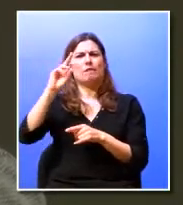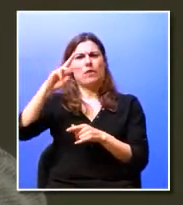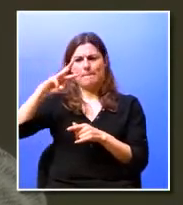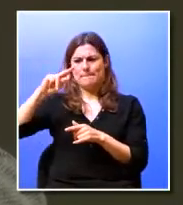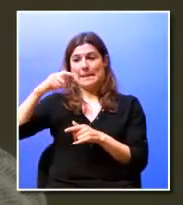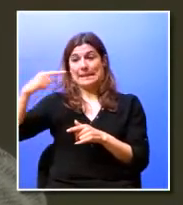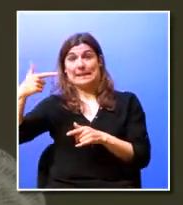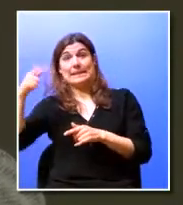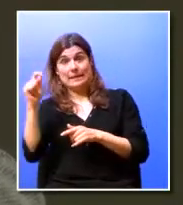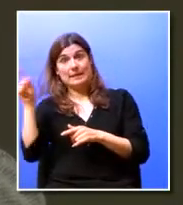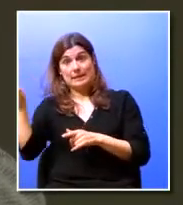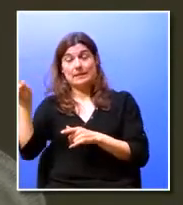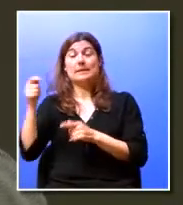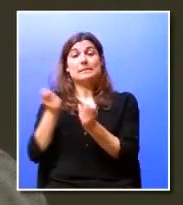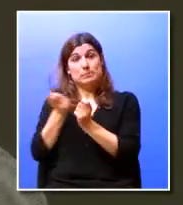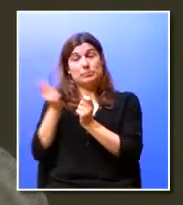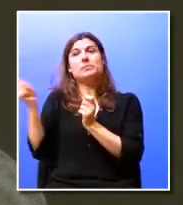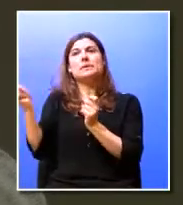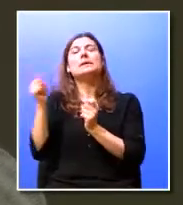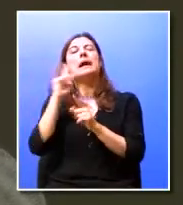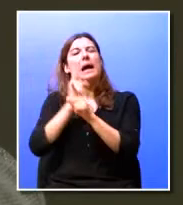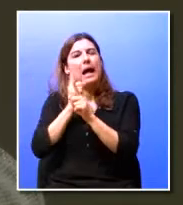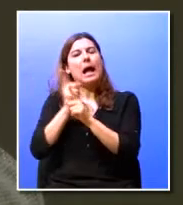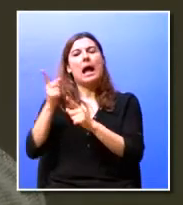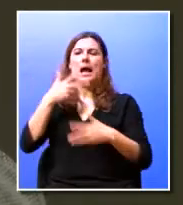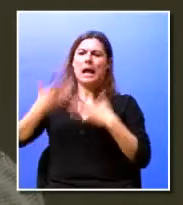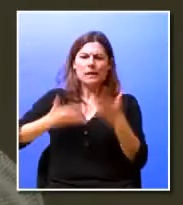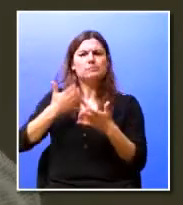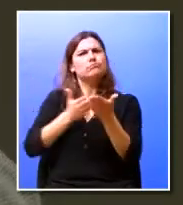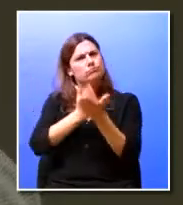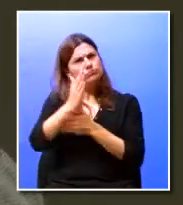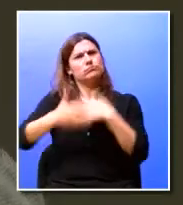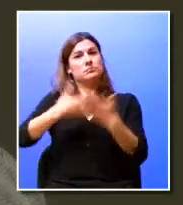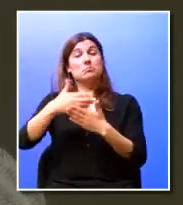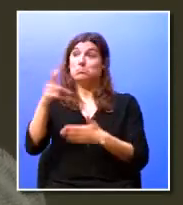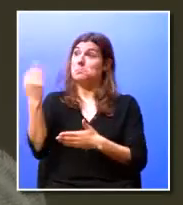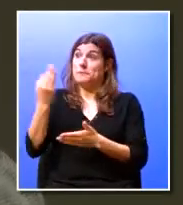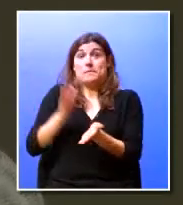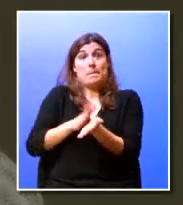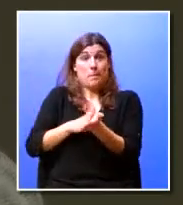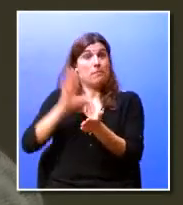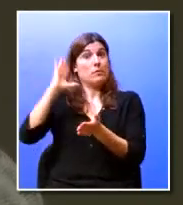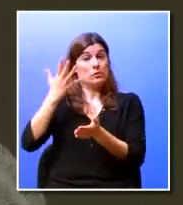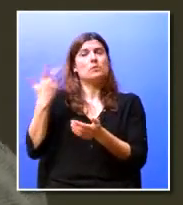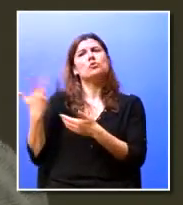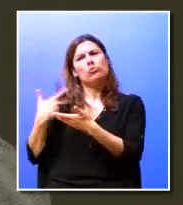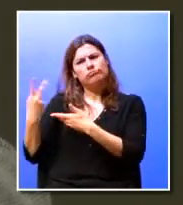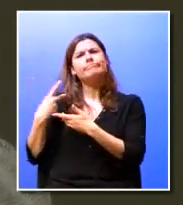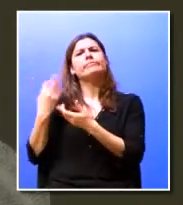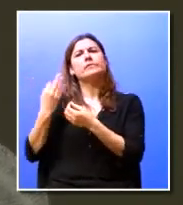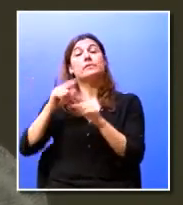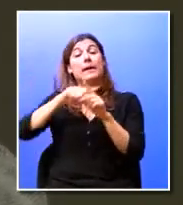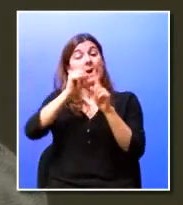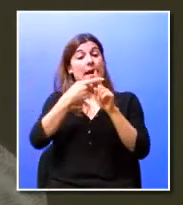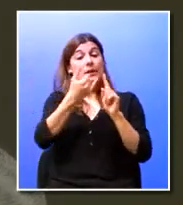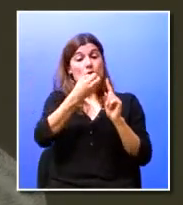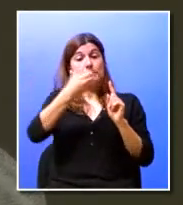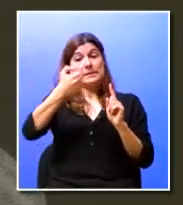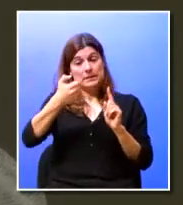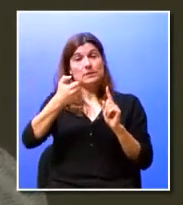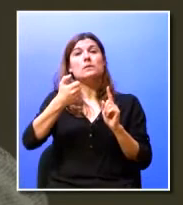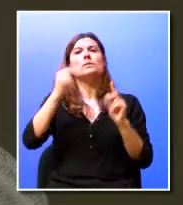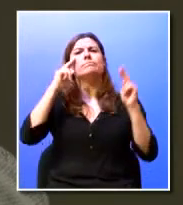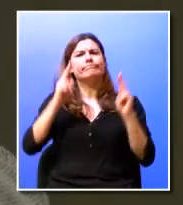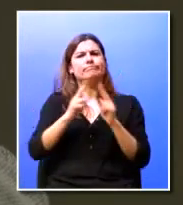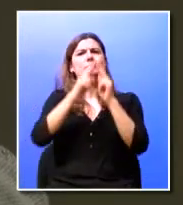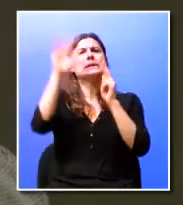passado, que foi de que se mantivesse ativo e dinâmico, e isso aconteceu. Nós tivemos a oportunidade, ainda em 2005, de estar no